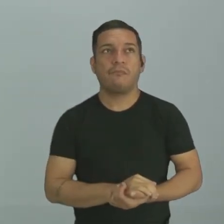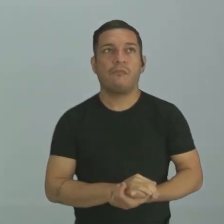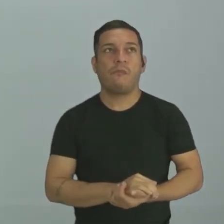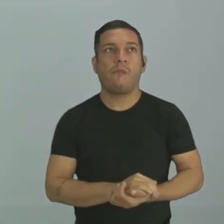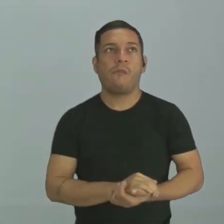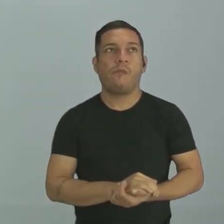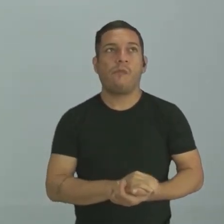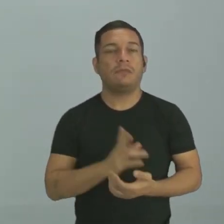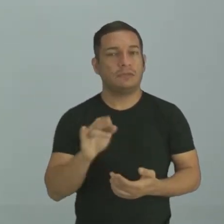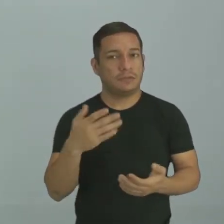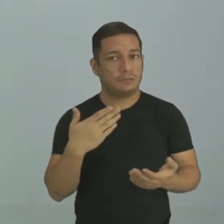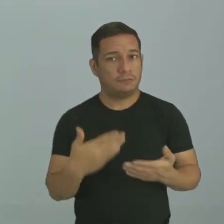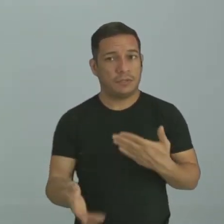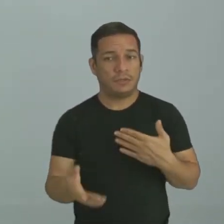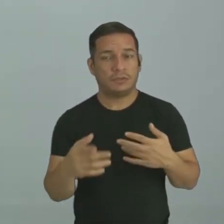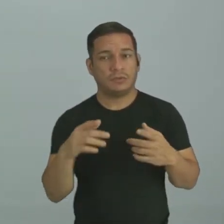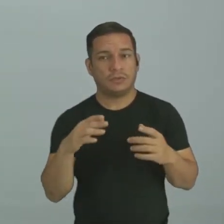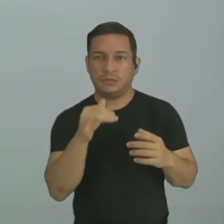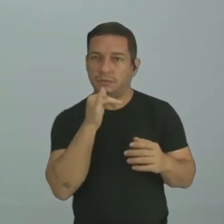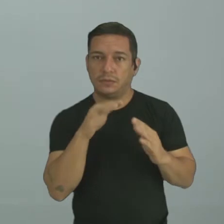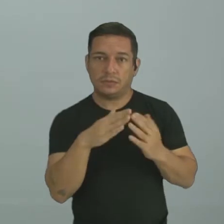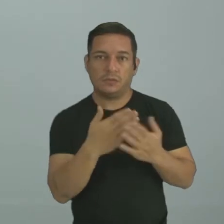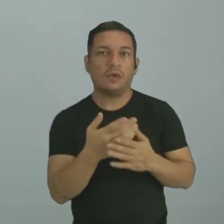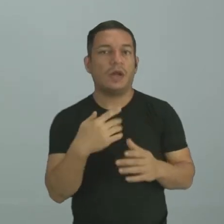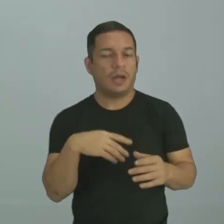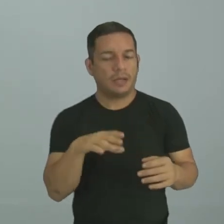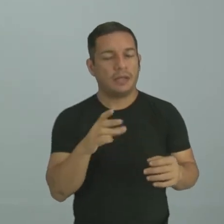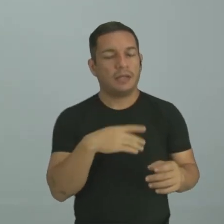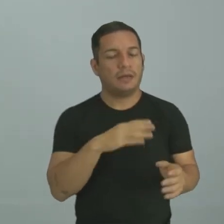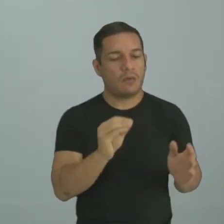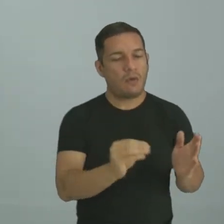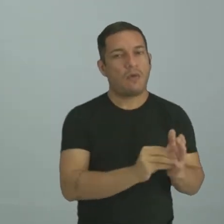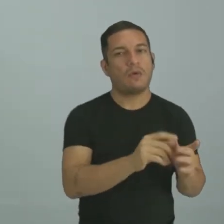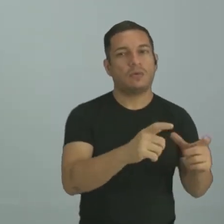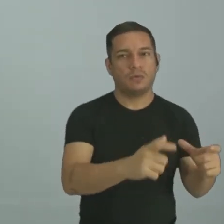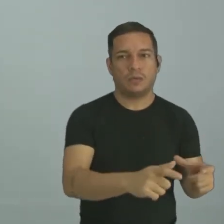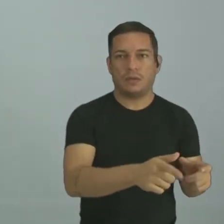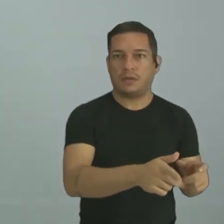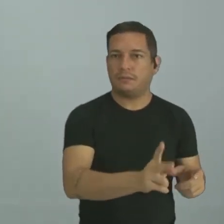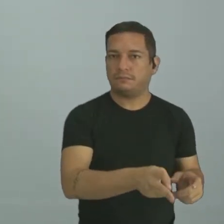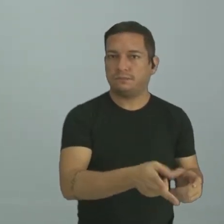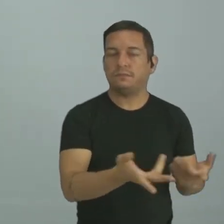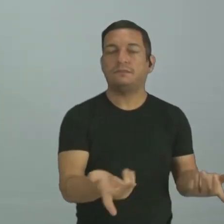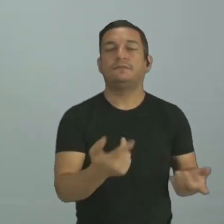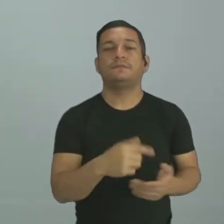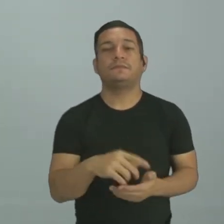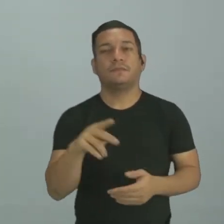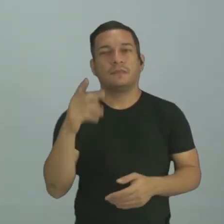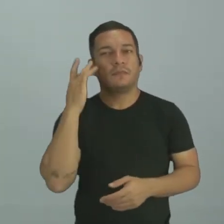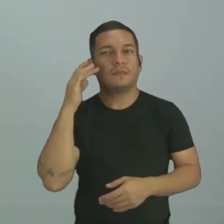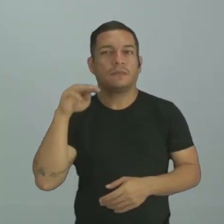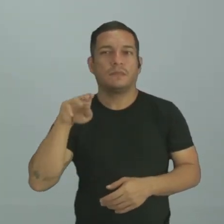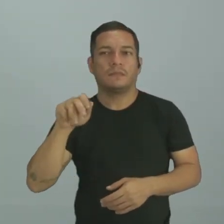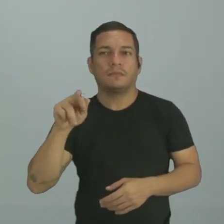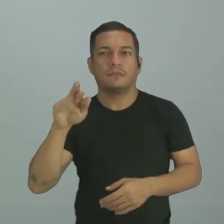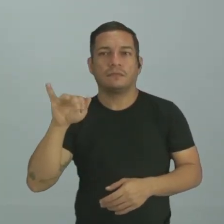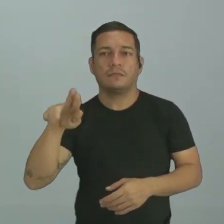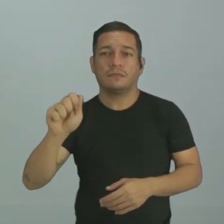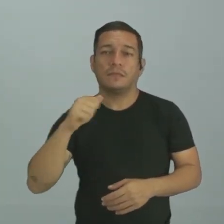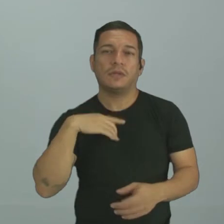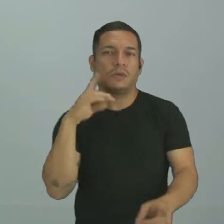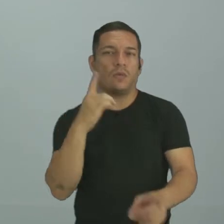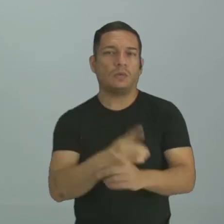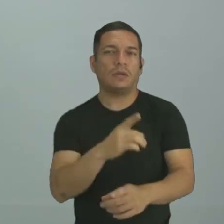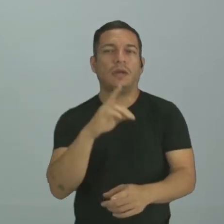se estiver perdido lá, eles guardam nesse lugar. Só que você acha que a Marina, personagem da história, iria encontrar a